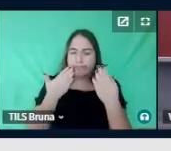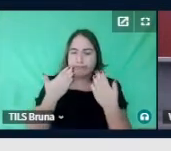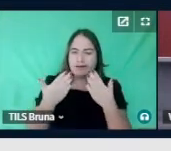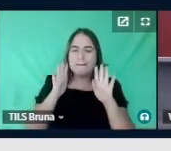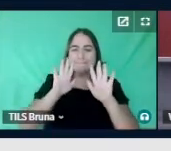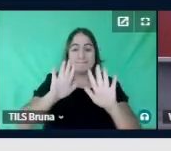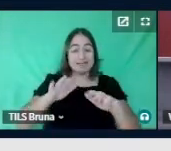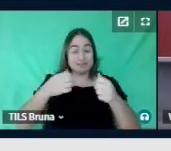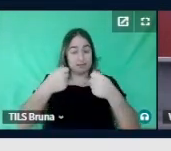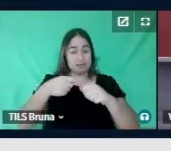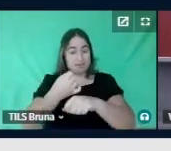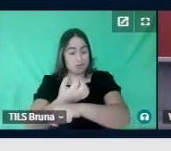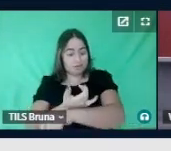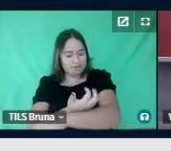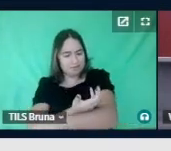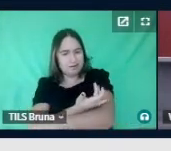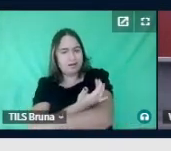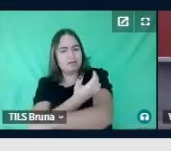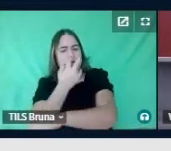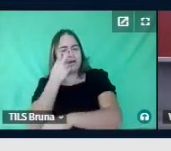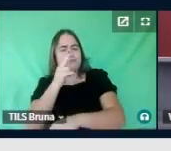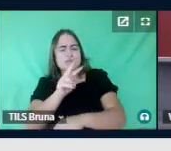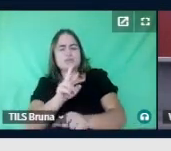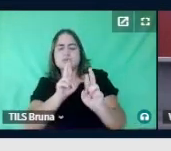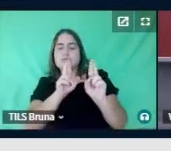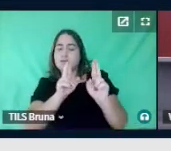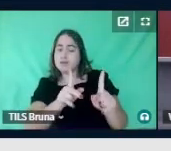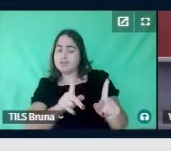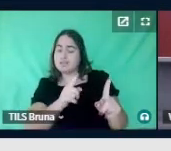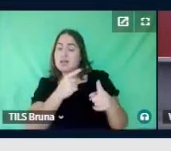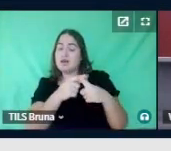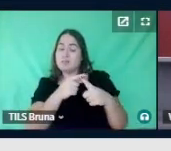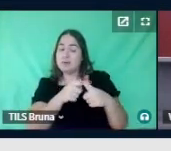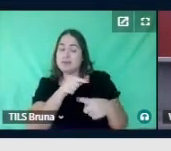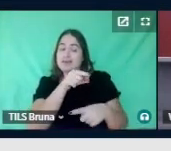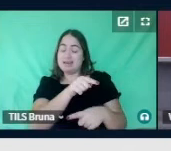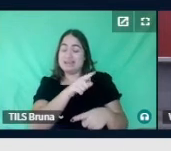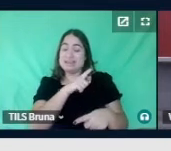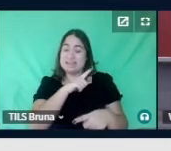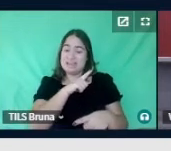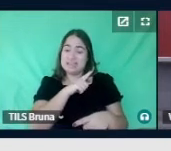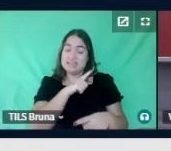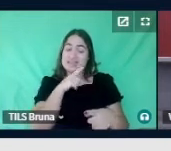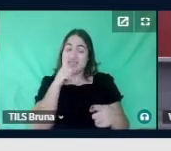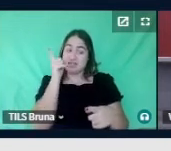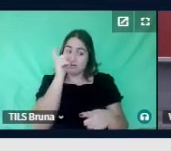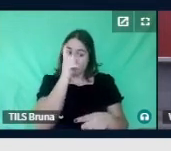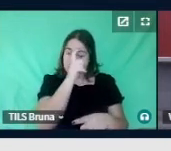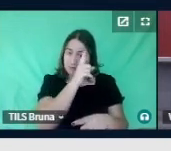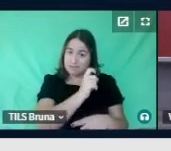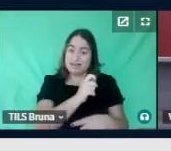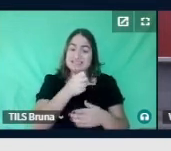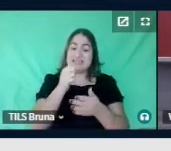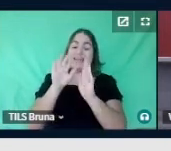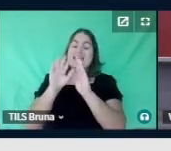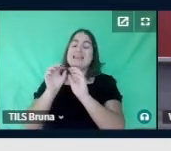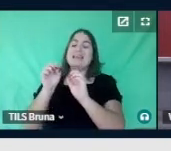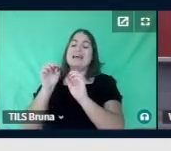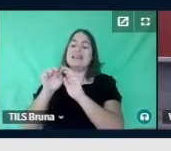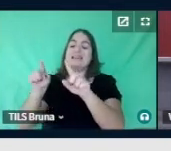sensibilização para essas questões comportamentais, porque elas são muito salientes no evento, né, à aula de língua estrangeira.